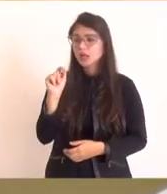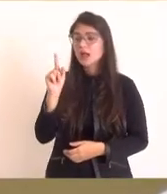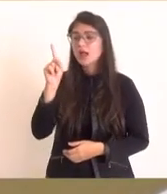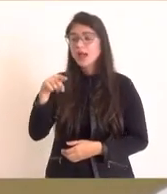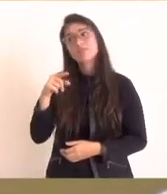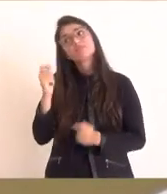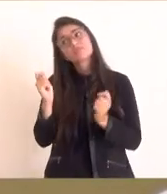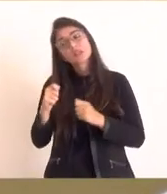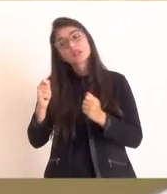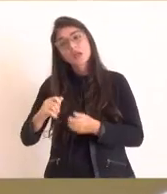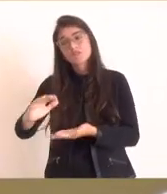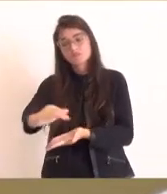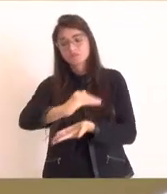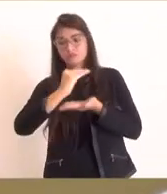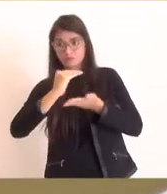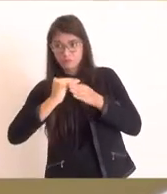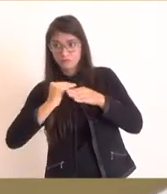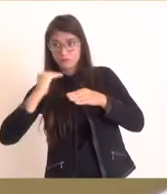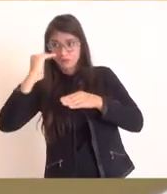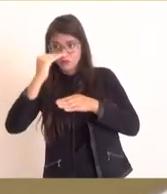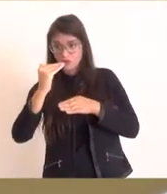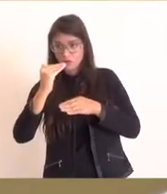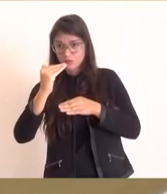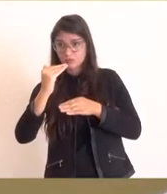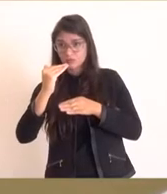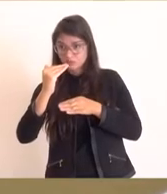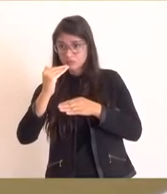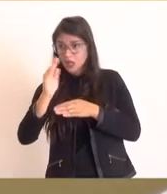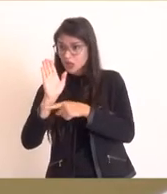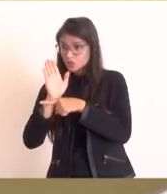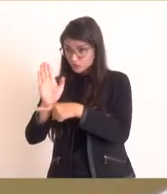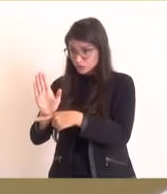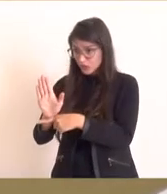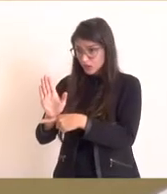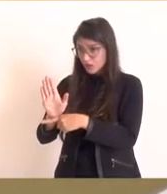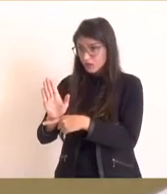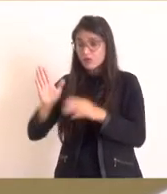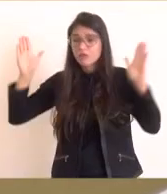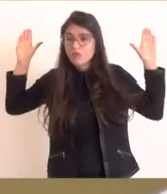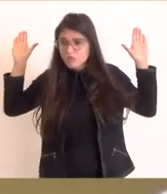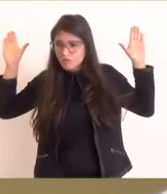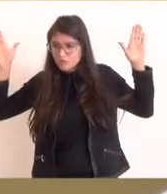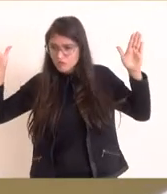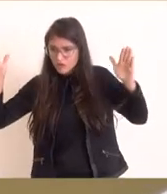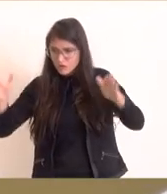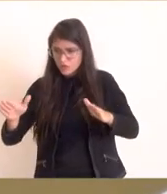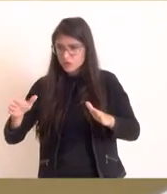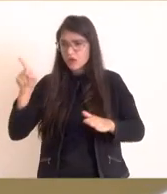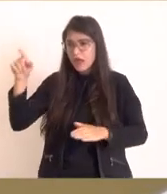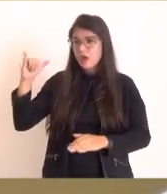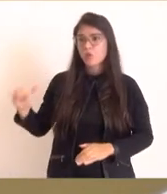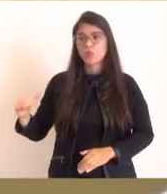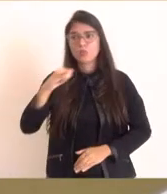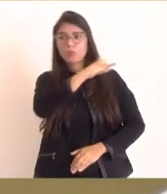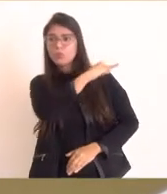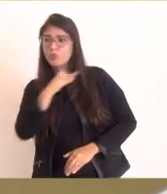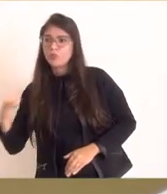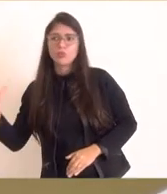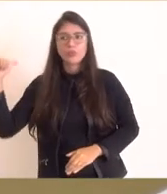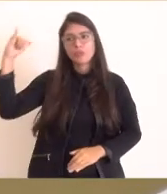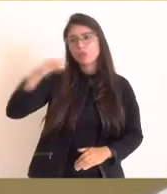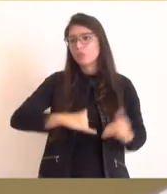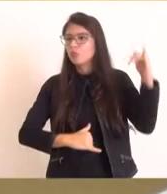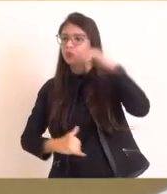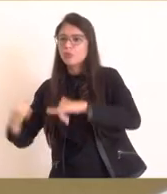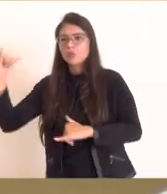subsidiar voos regulares para cá. Então, gente vai avançar